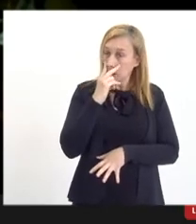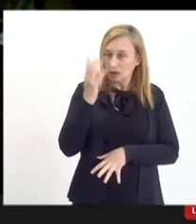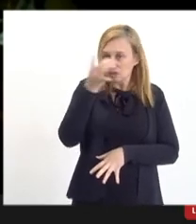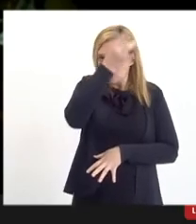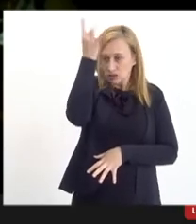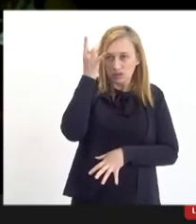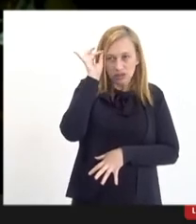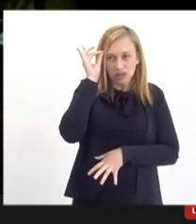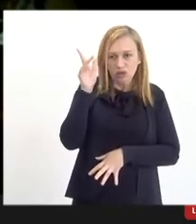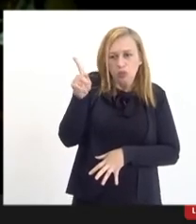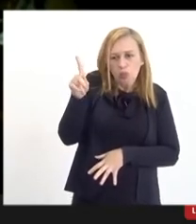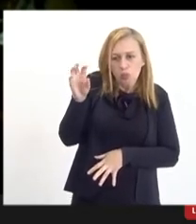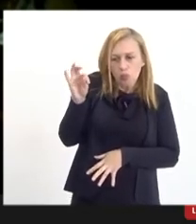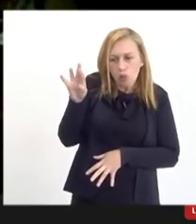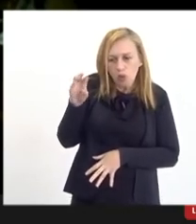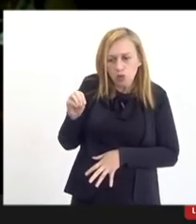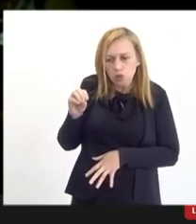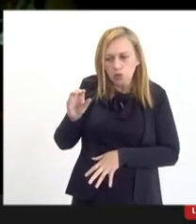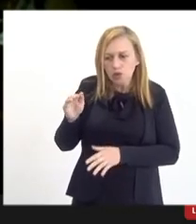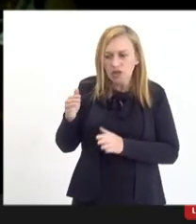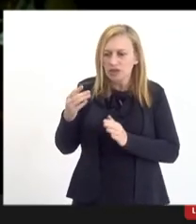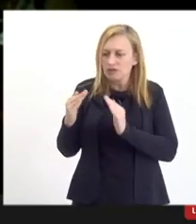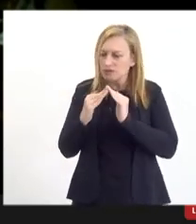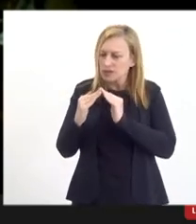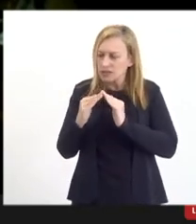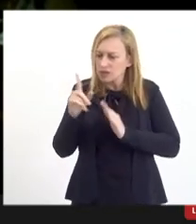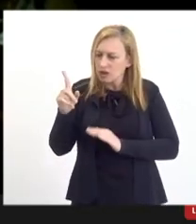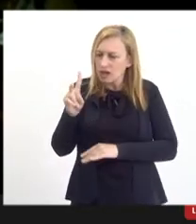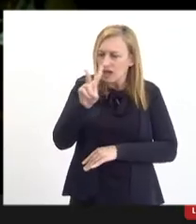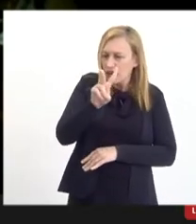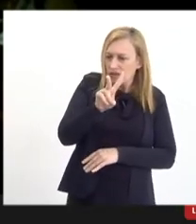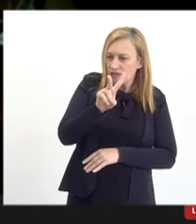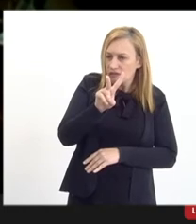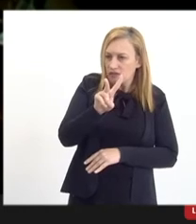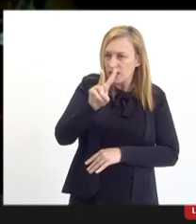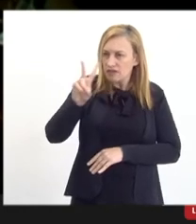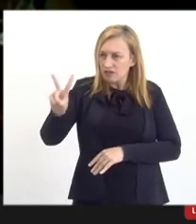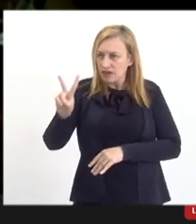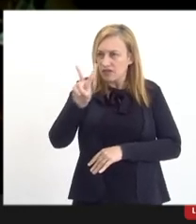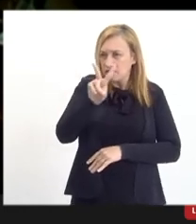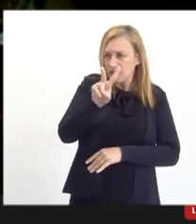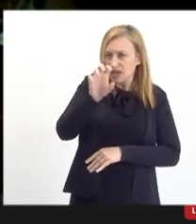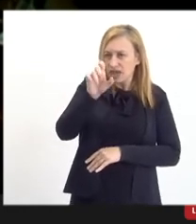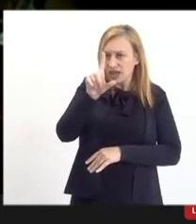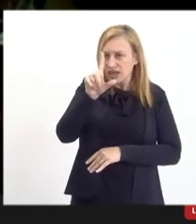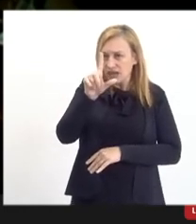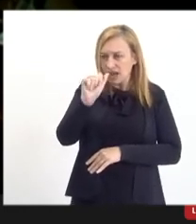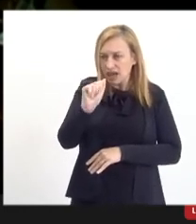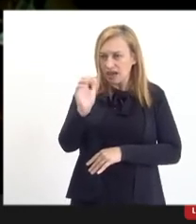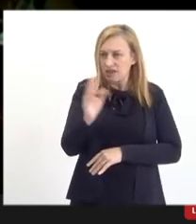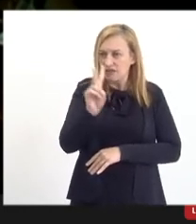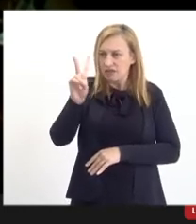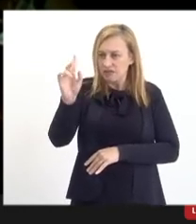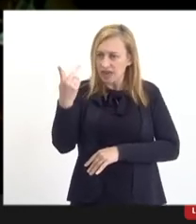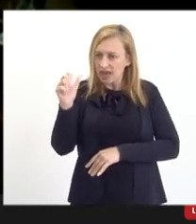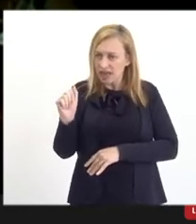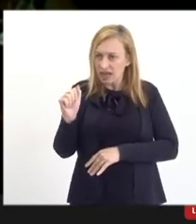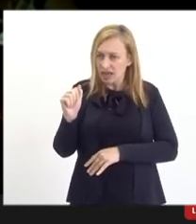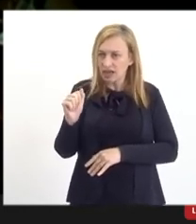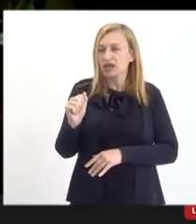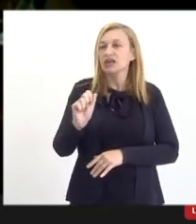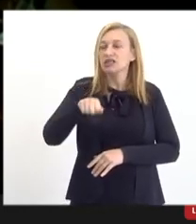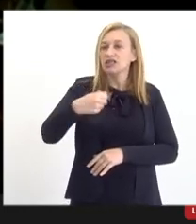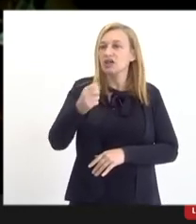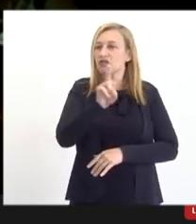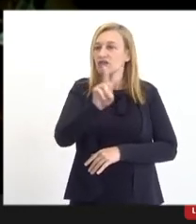não é em Vitória, mais do outro lado de Vitória, vira a Véria, onde o problema não era o porto, o problema era